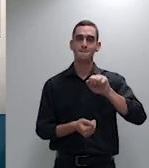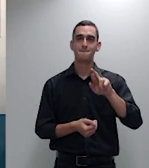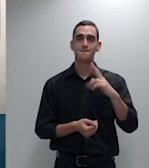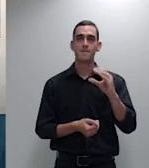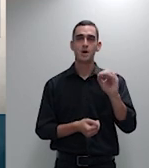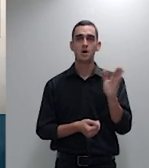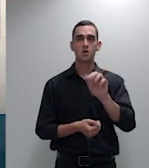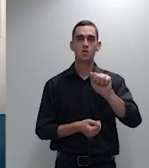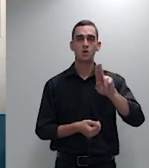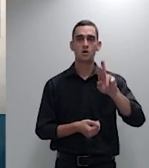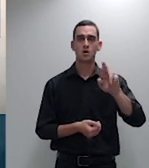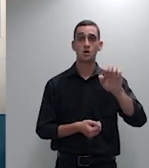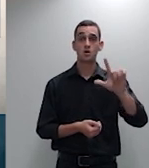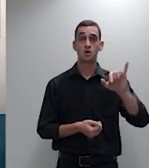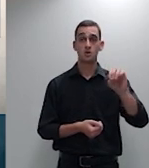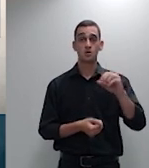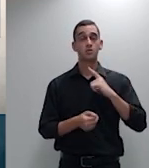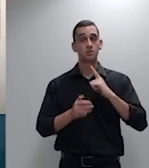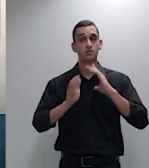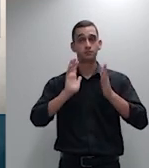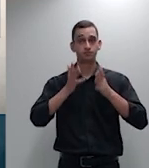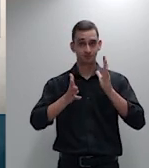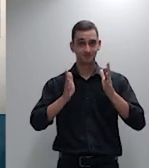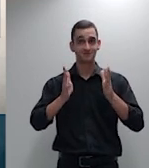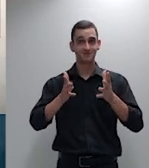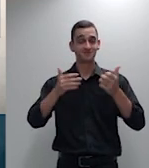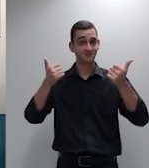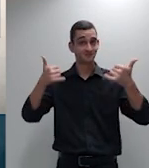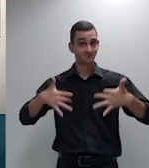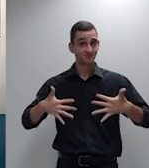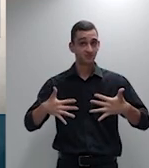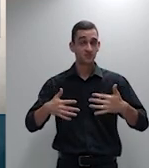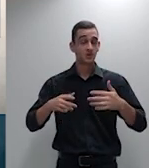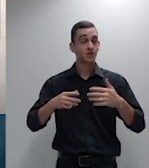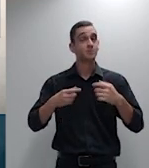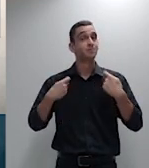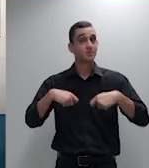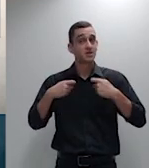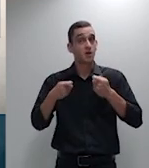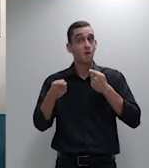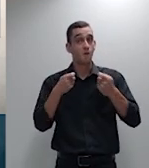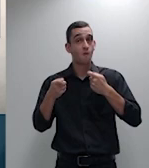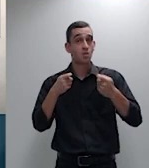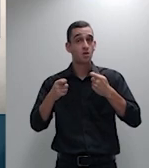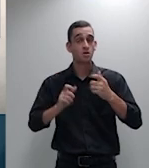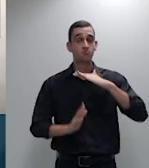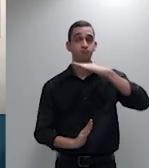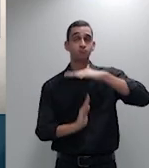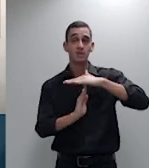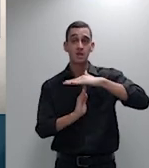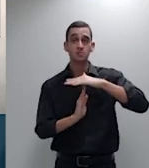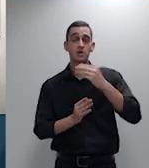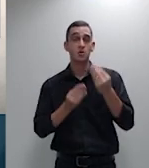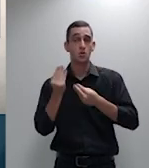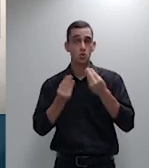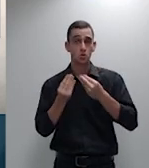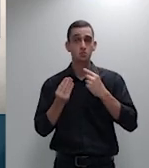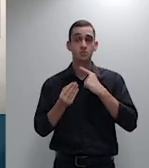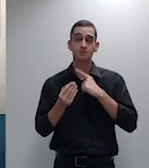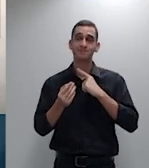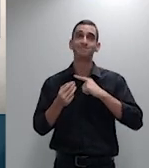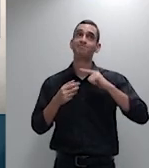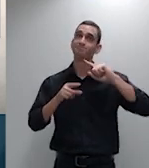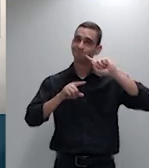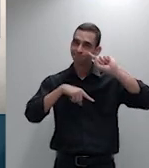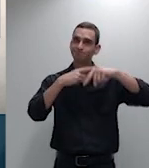nós temos que controlar os limites onde vamos porque depois teremos outro repetitivo que trata de